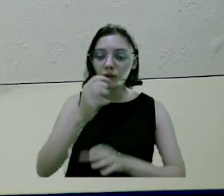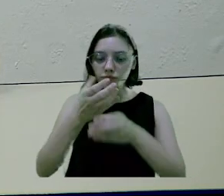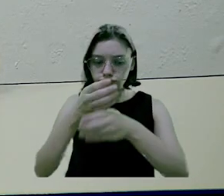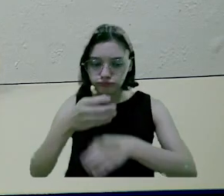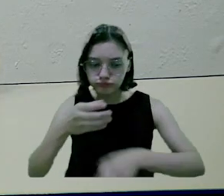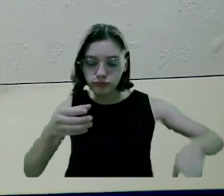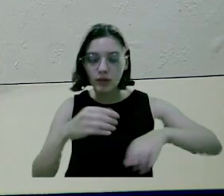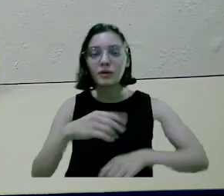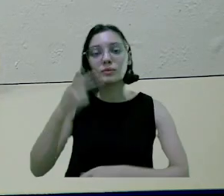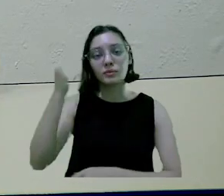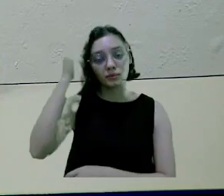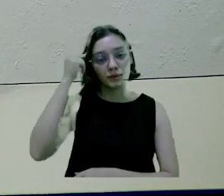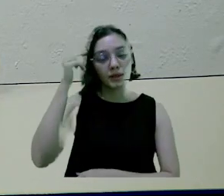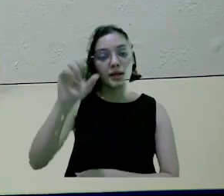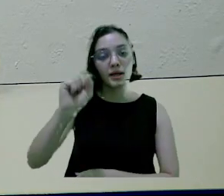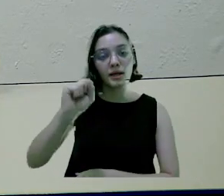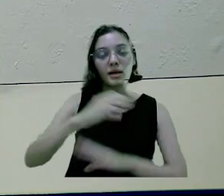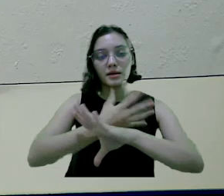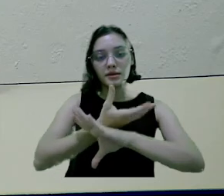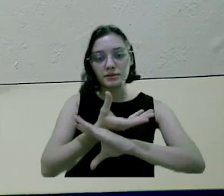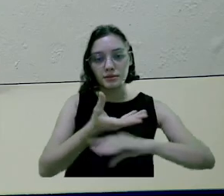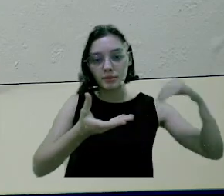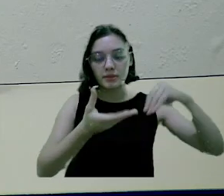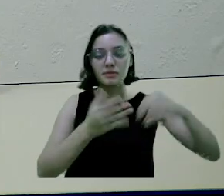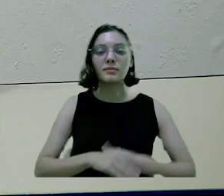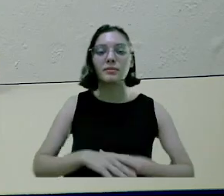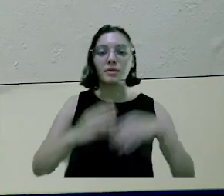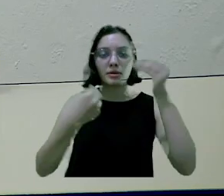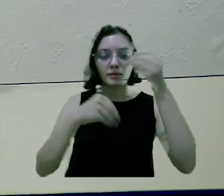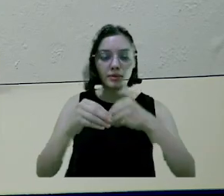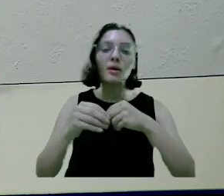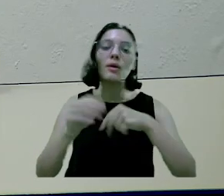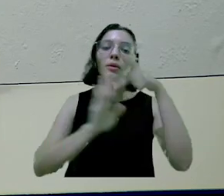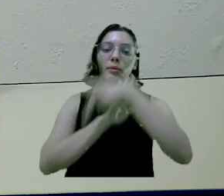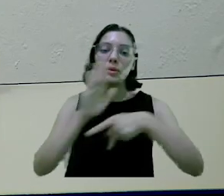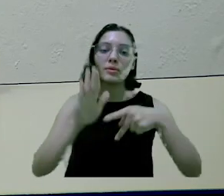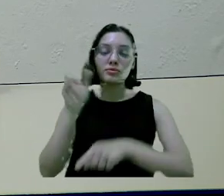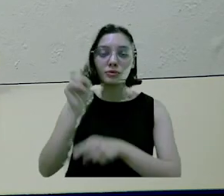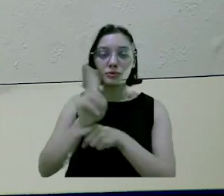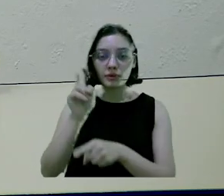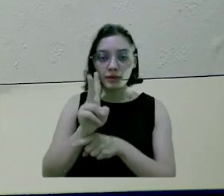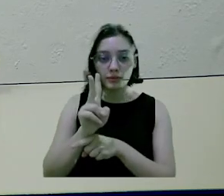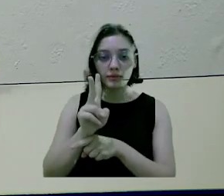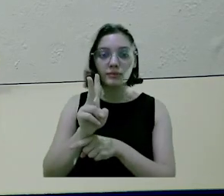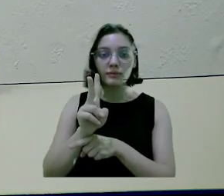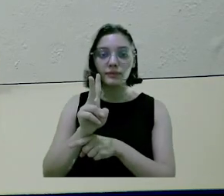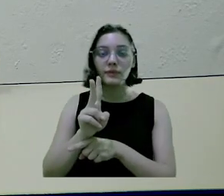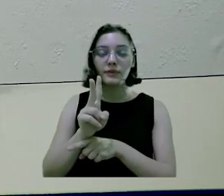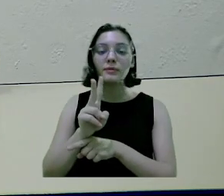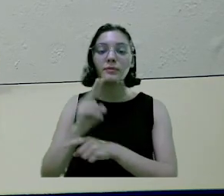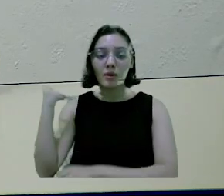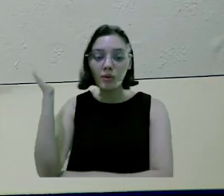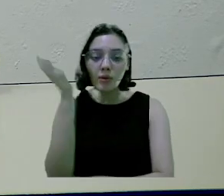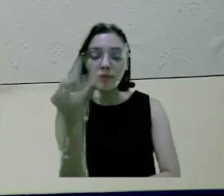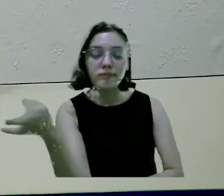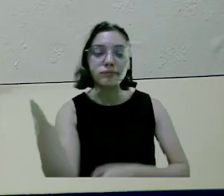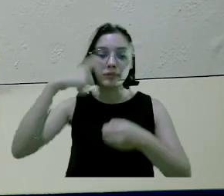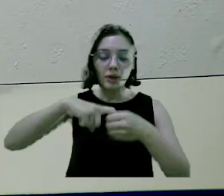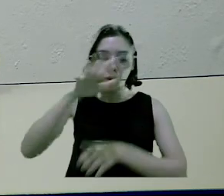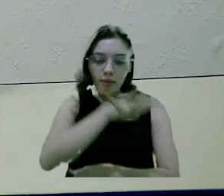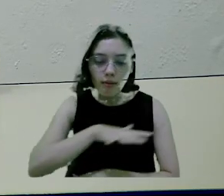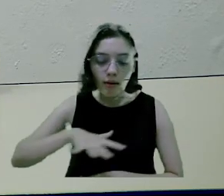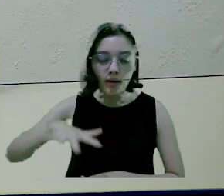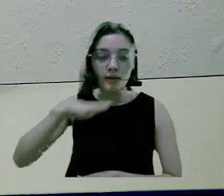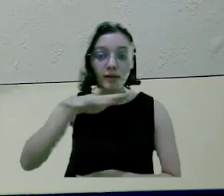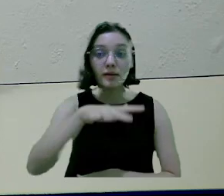Saneamento Básico do Estado de São Paulo, Sabesp. O objetivo é implementar um projeto abrangente de preservação e reflorestamento